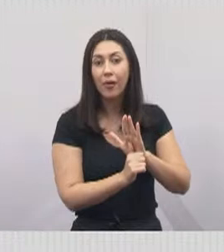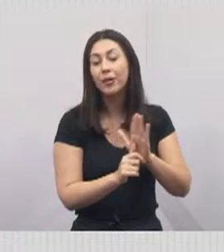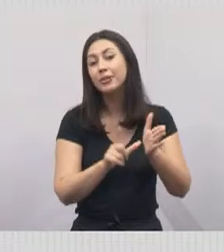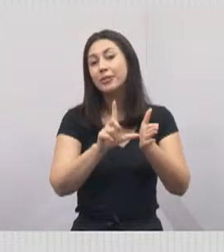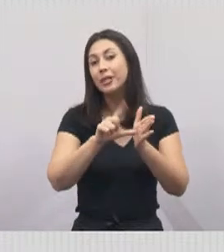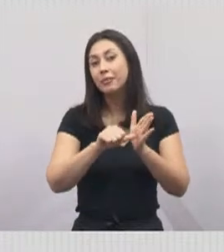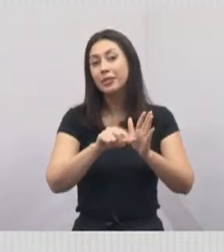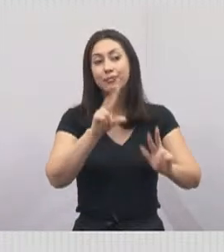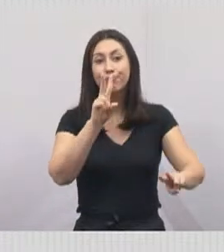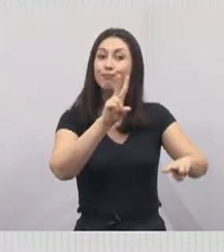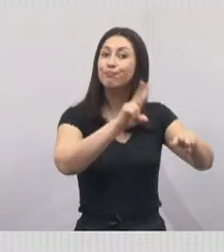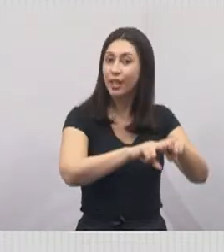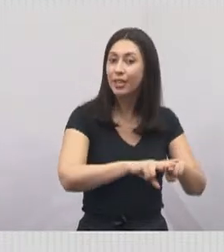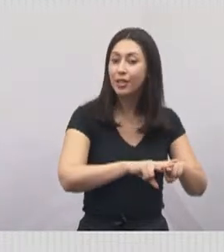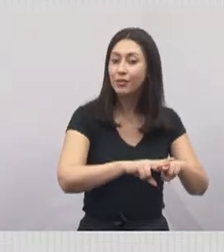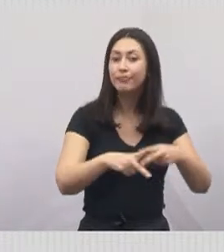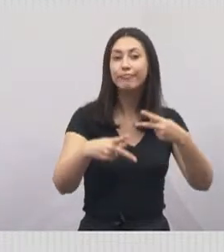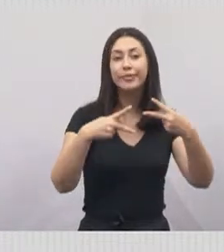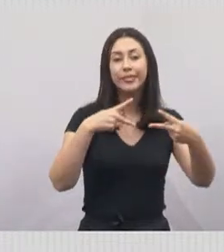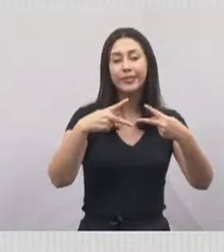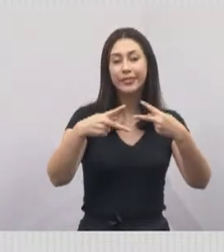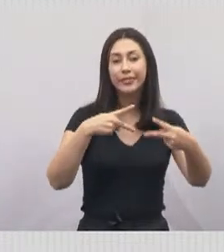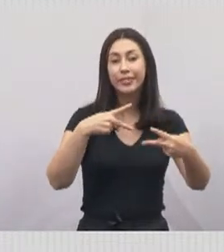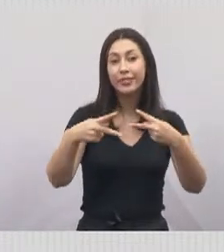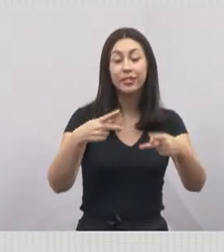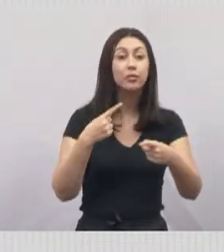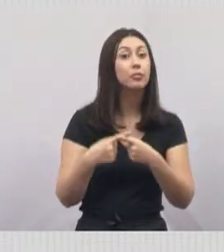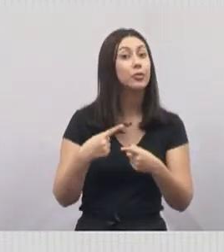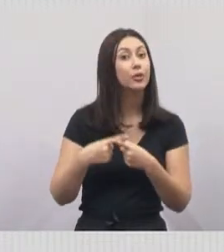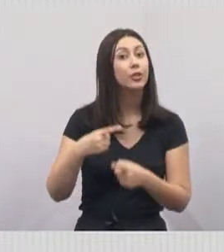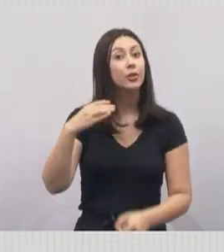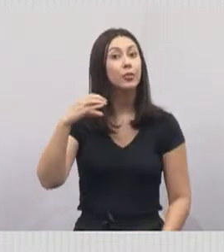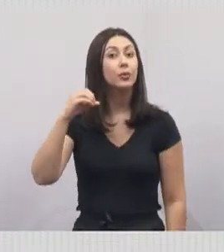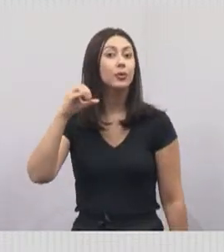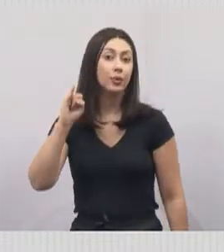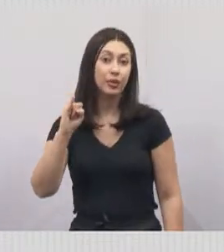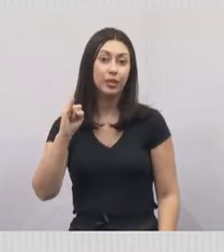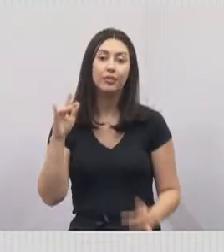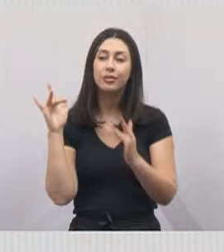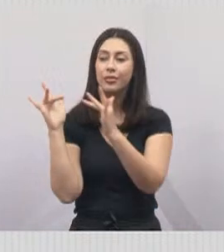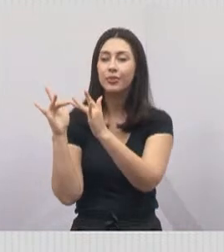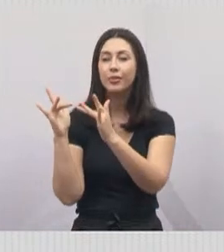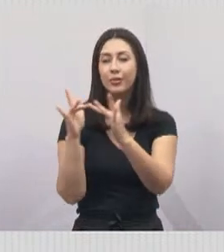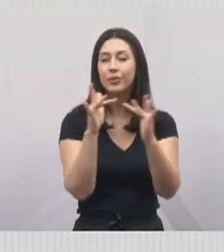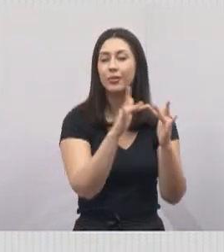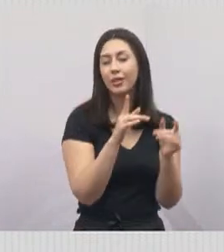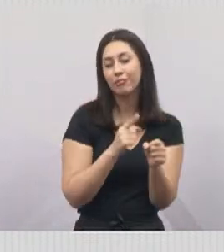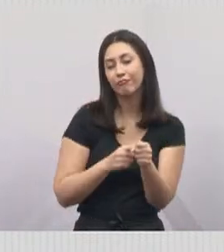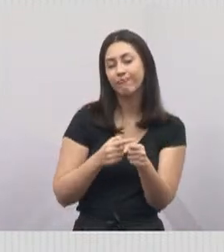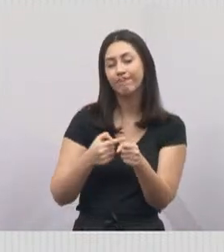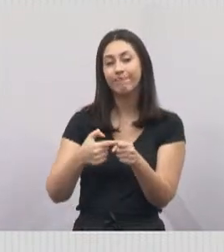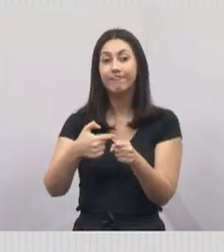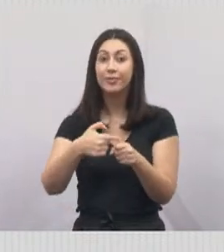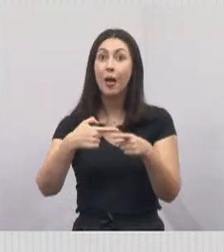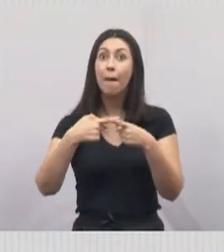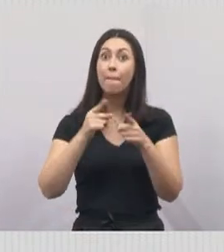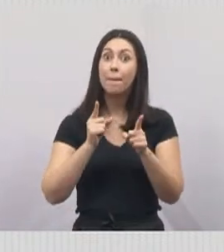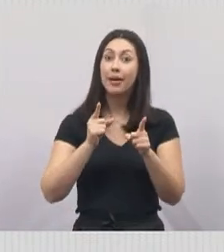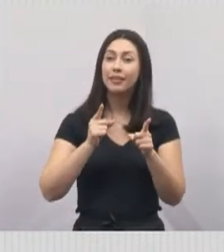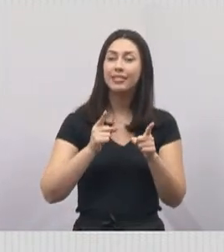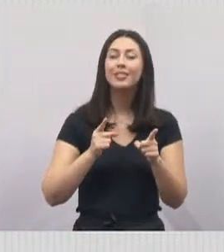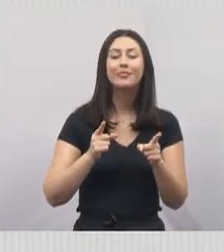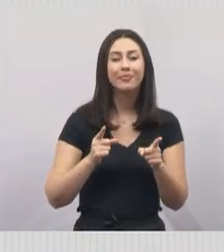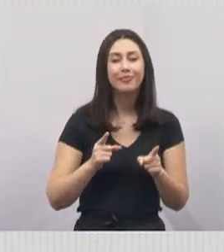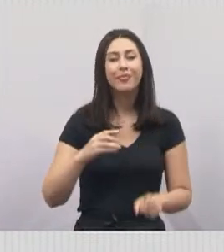pego em São José dos Campos, porque o COE também tem ligação com outras cidades. Mas graças ao